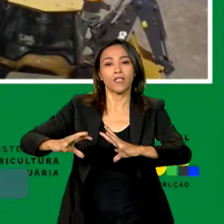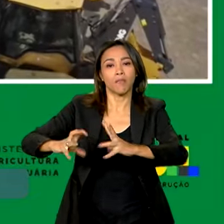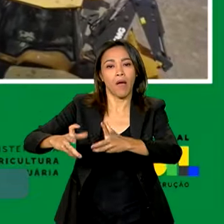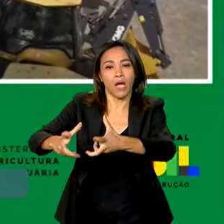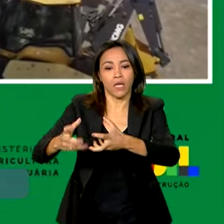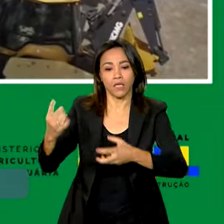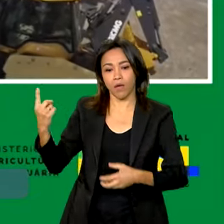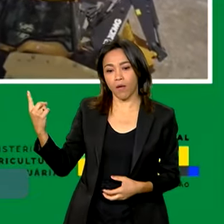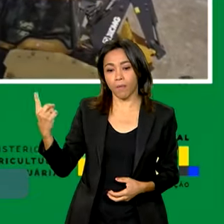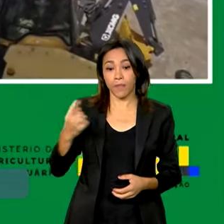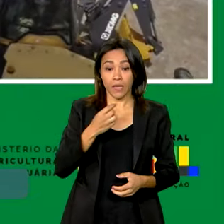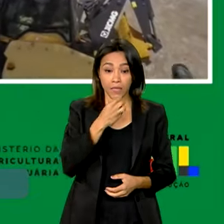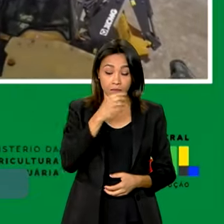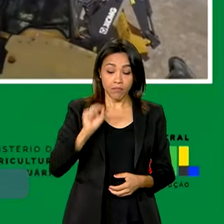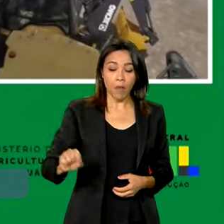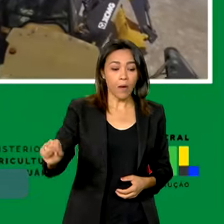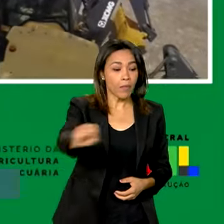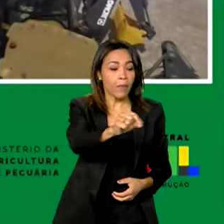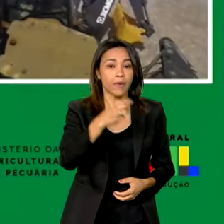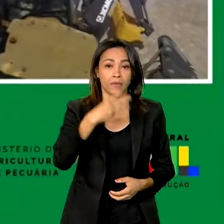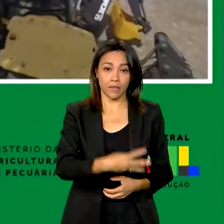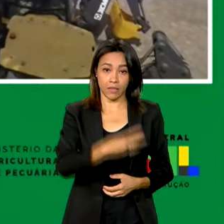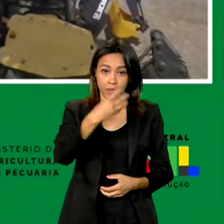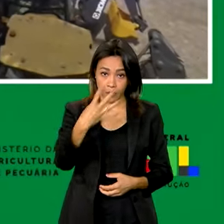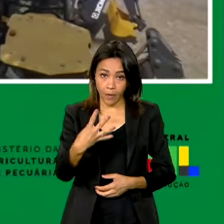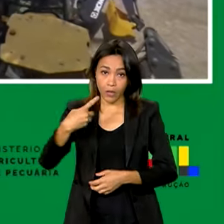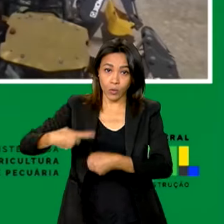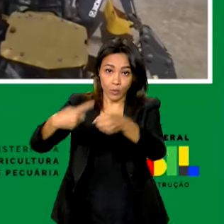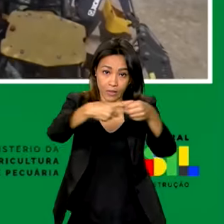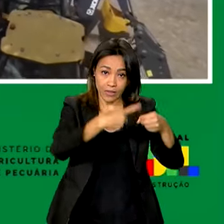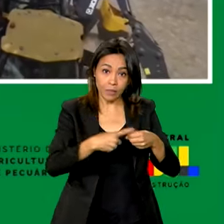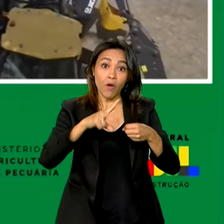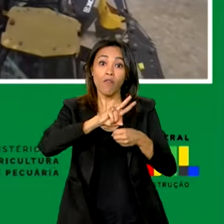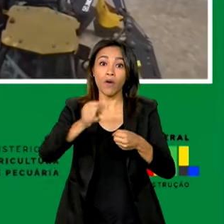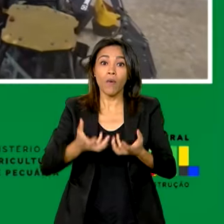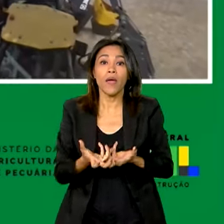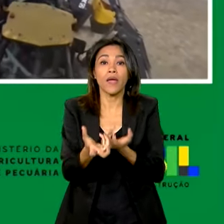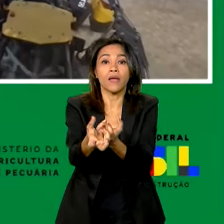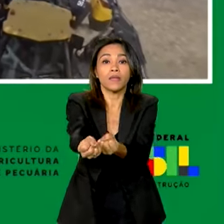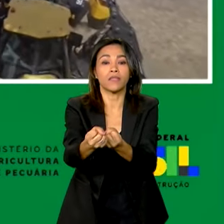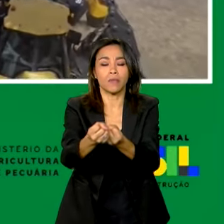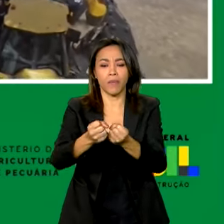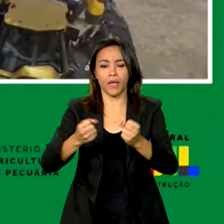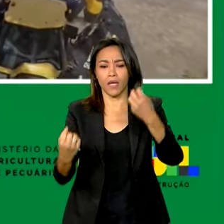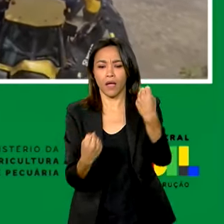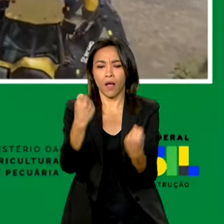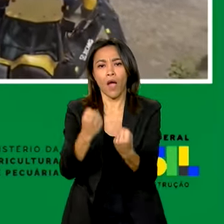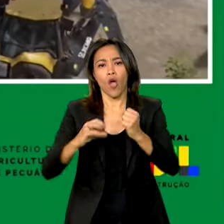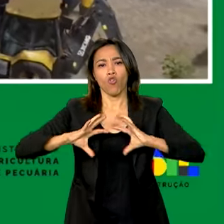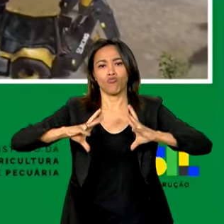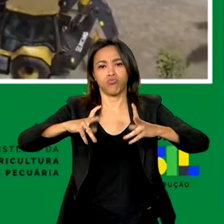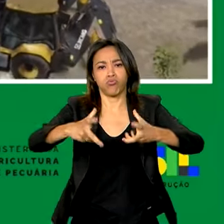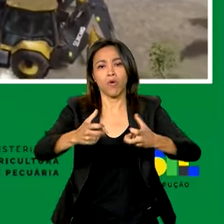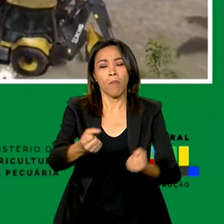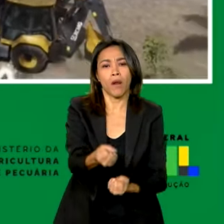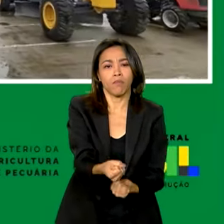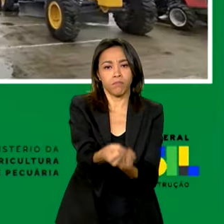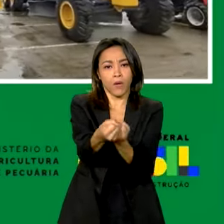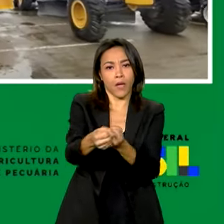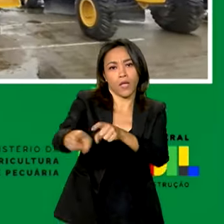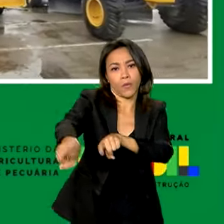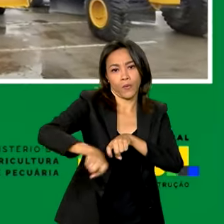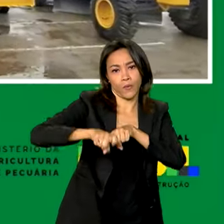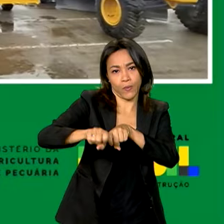34 municípios do Rio Grande do Sul vão receber máquinas agrícolas para auxiliar na recuperação da agropecuária do Estado.